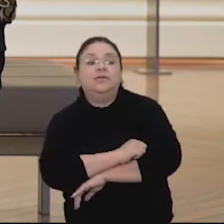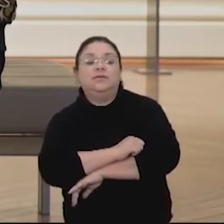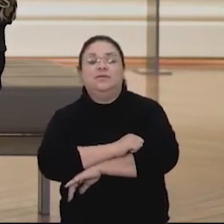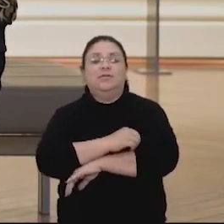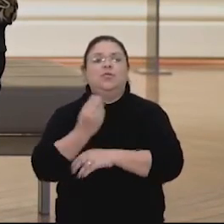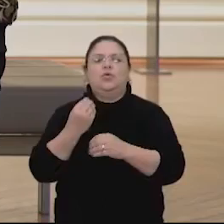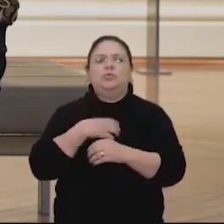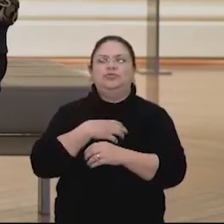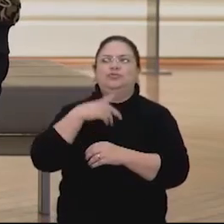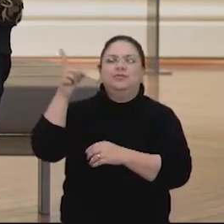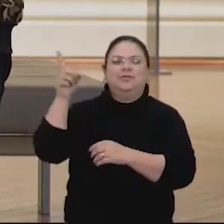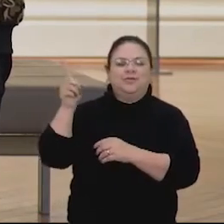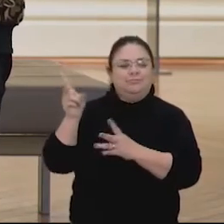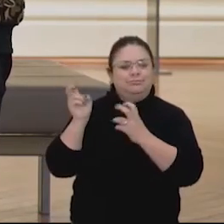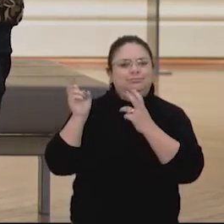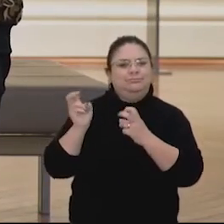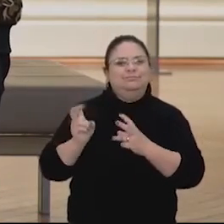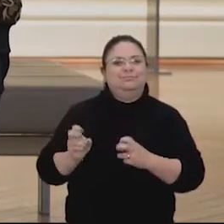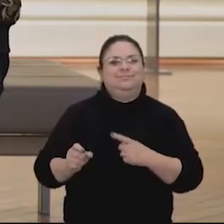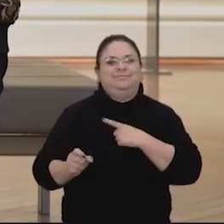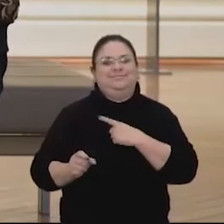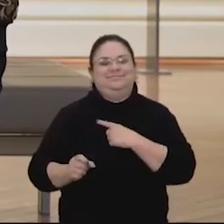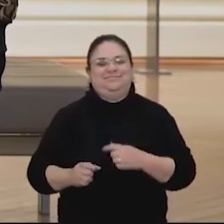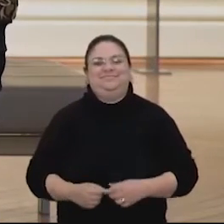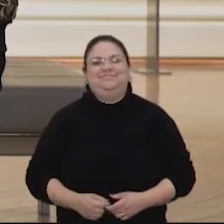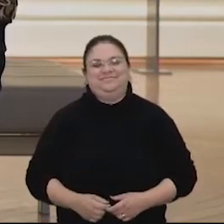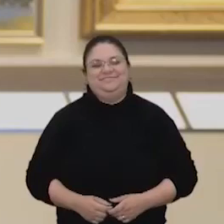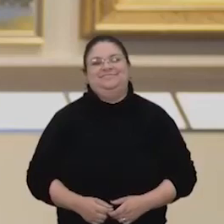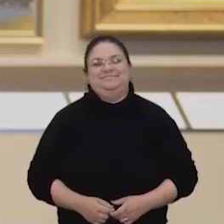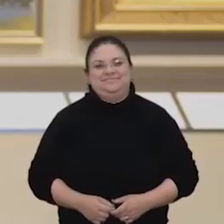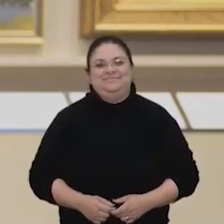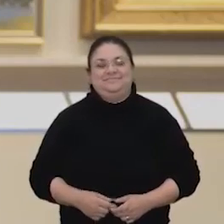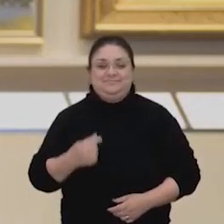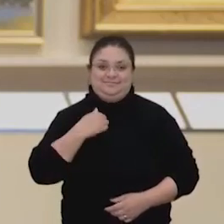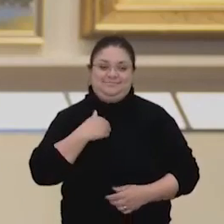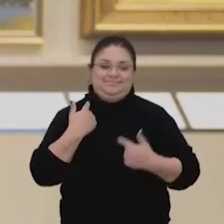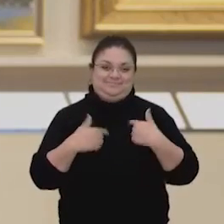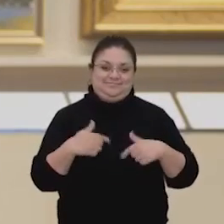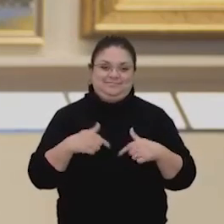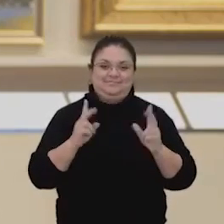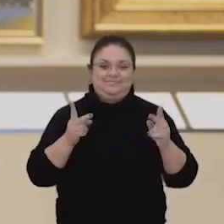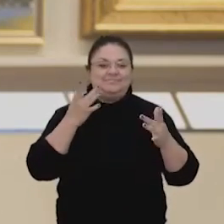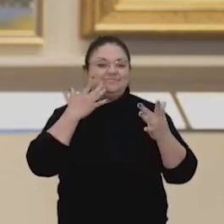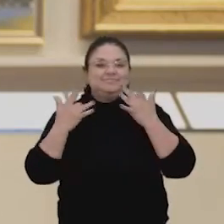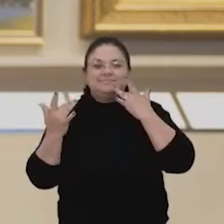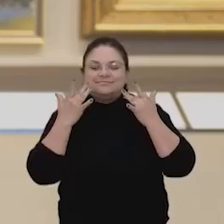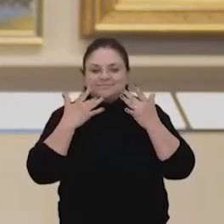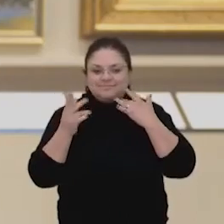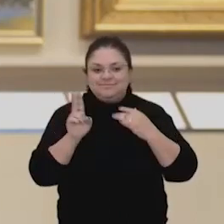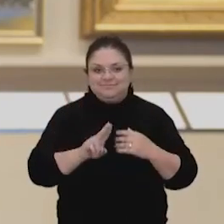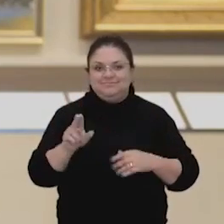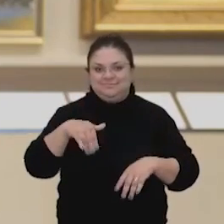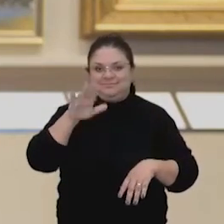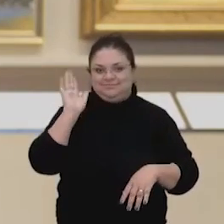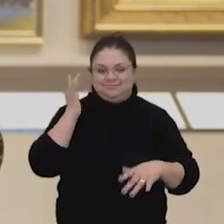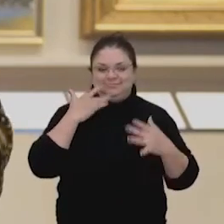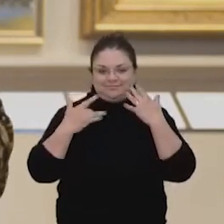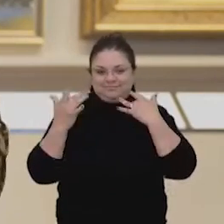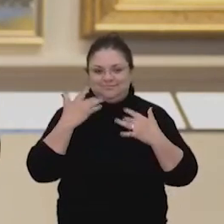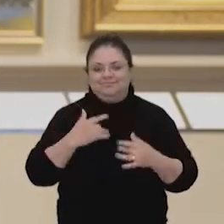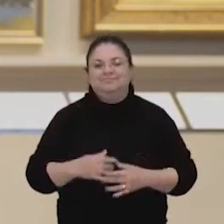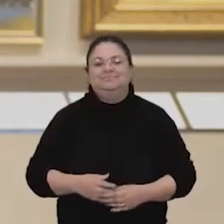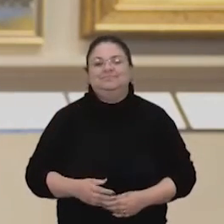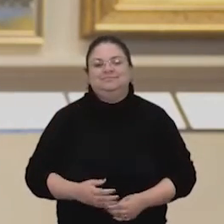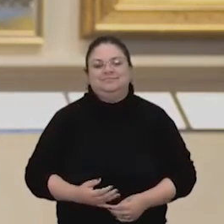paisagem, né? Assim, a minha linguagem de trabalho é o teatro. Então, a gente acaba utilizando, eu acabei utilizando mais essa linguagem de teatro.